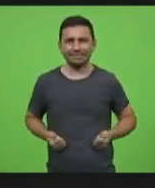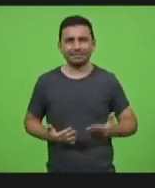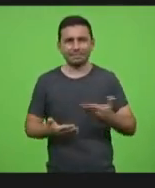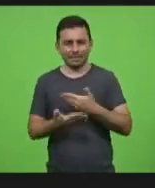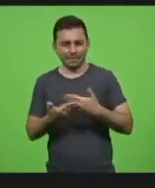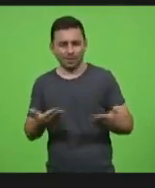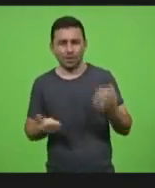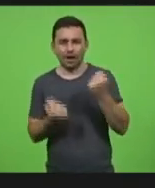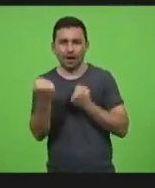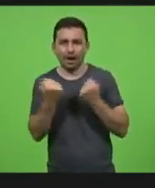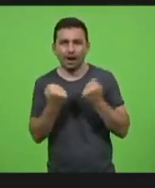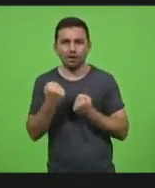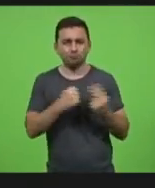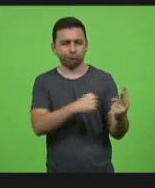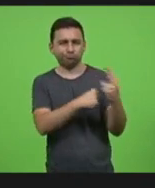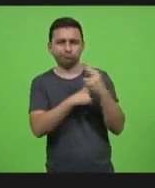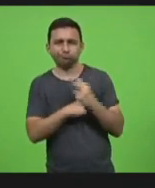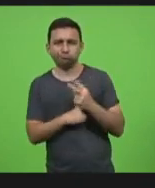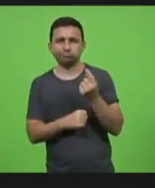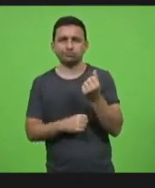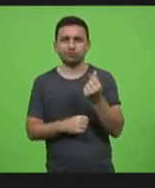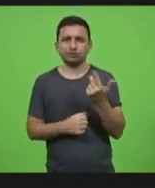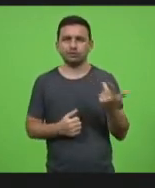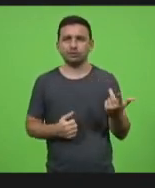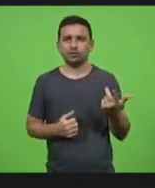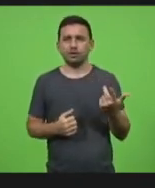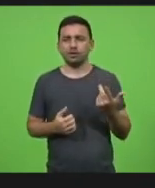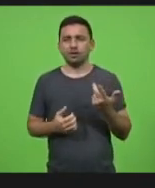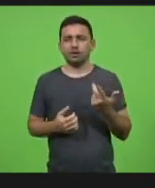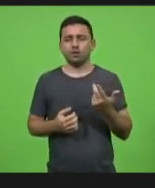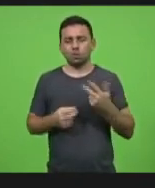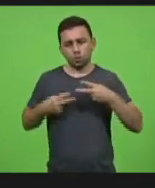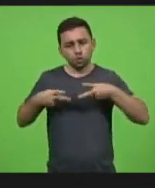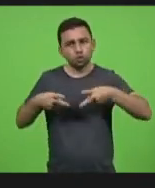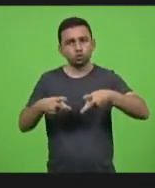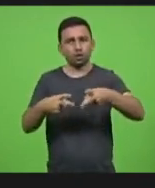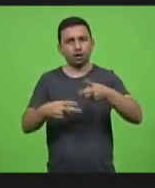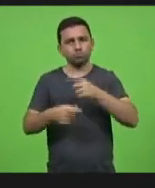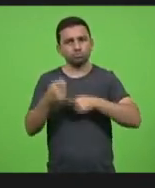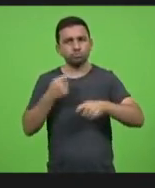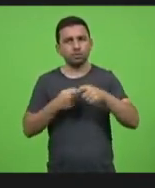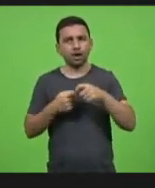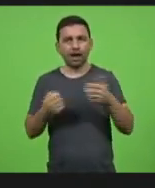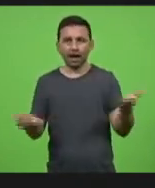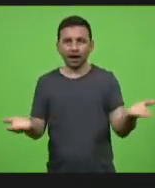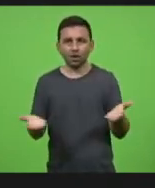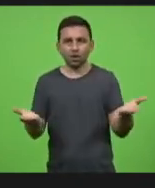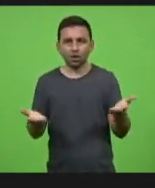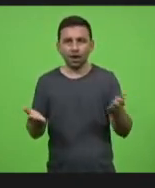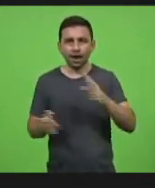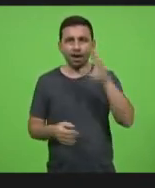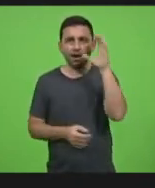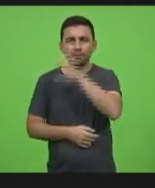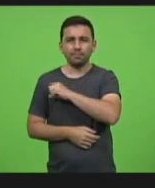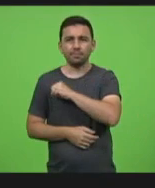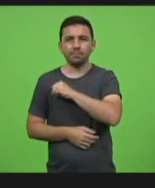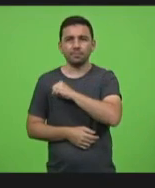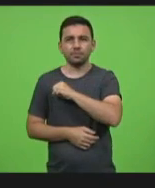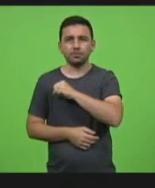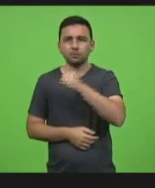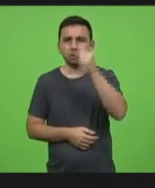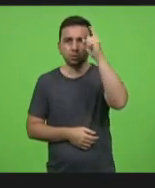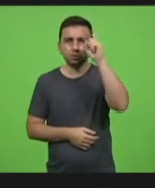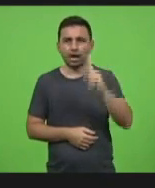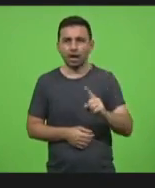pegou financiamento pra sustentar o seu negócio ter que agora da noite podia saber se não vai poder